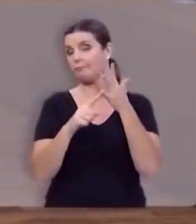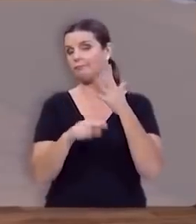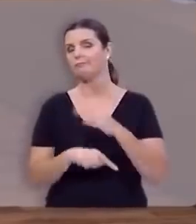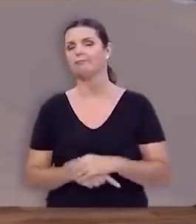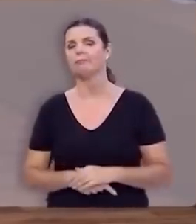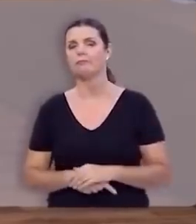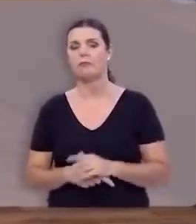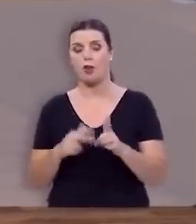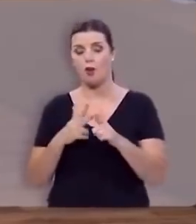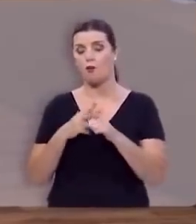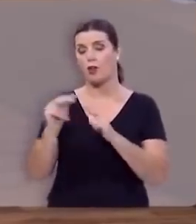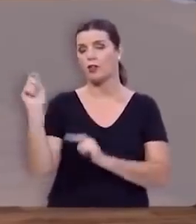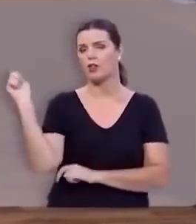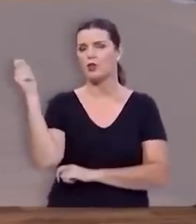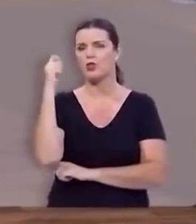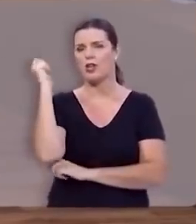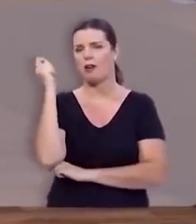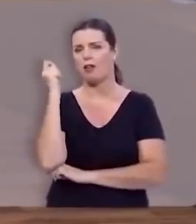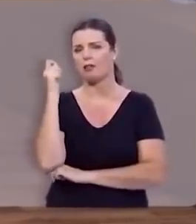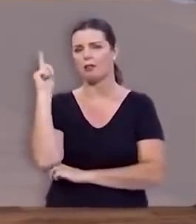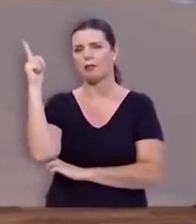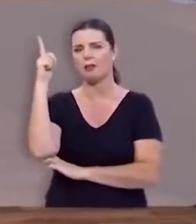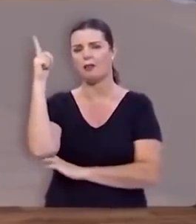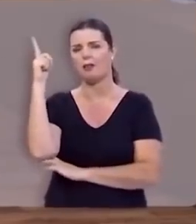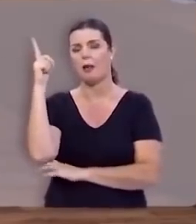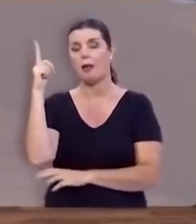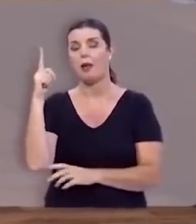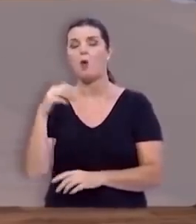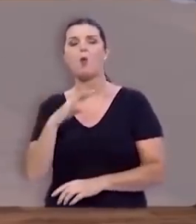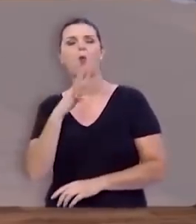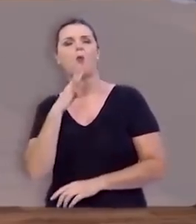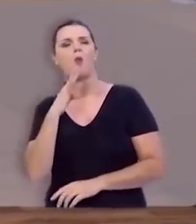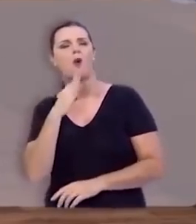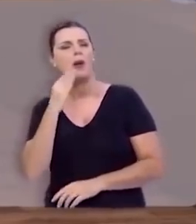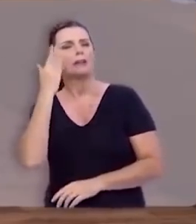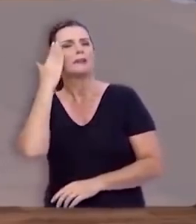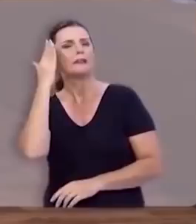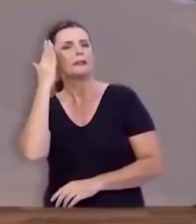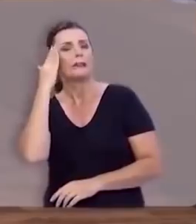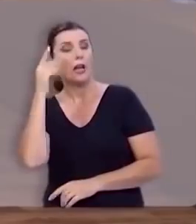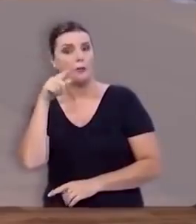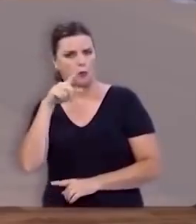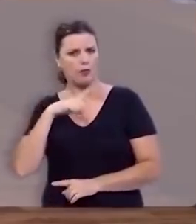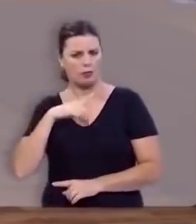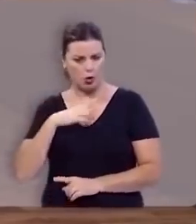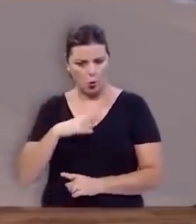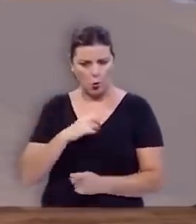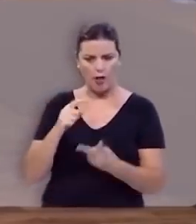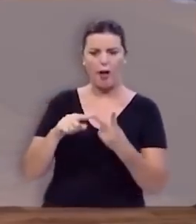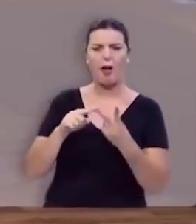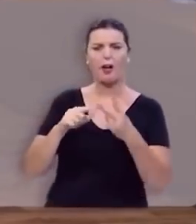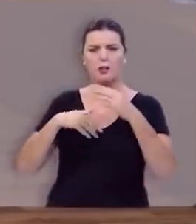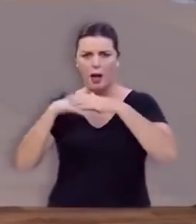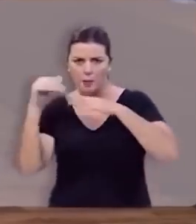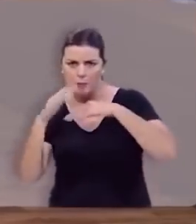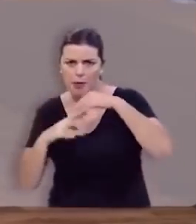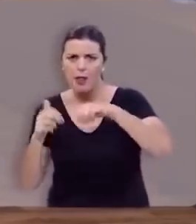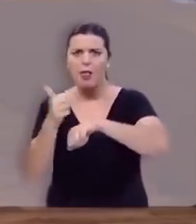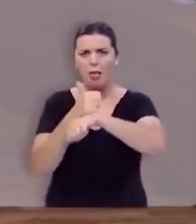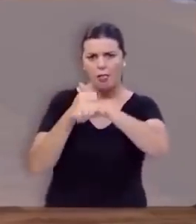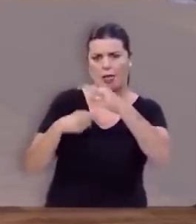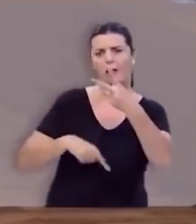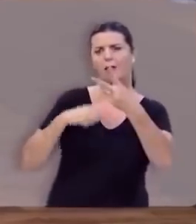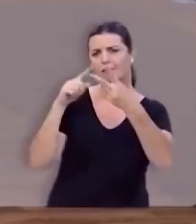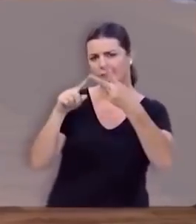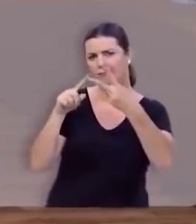o vencedor de gigantes é aquele que reconhece que embora você tenha coragem, você tenha habilidades,